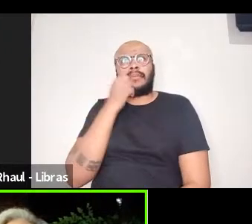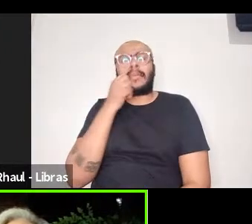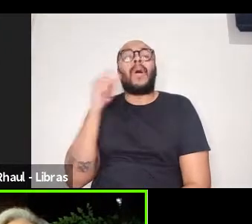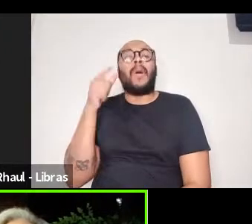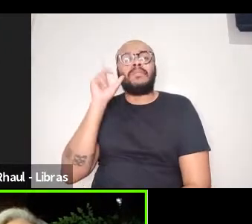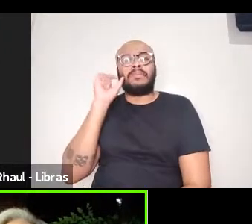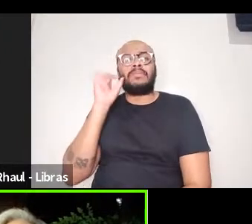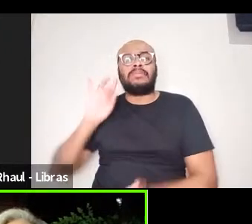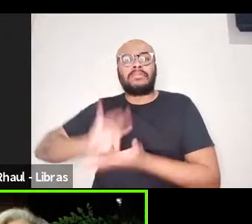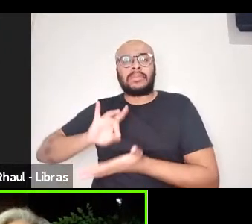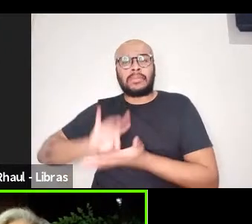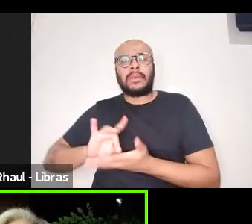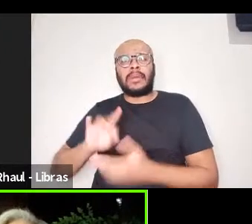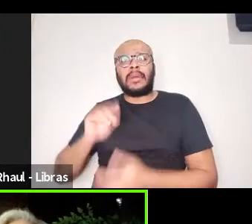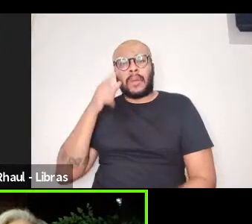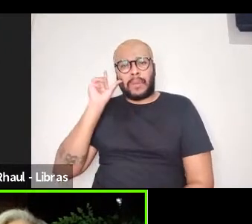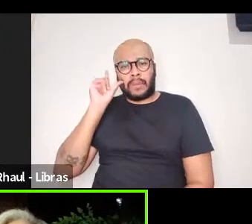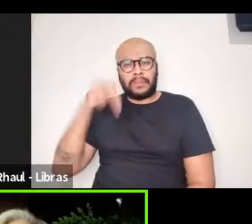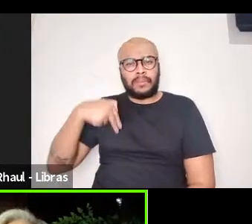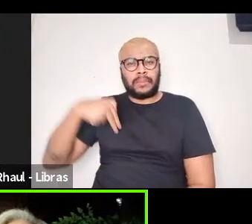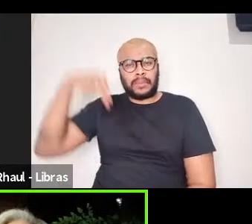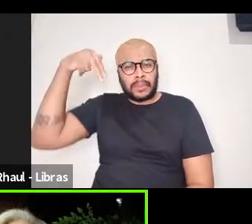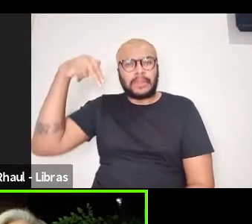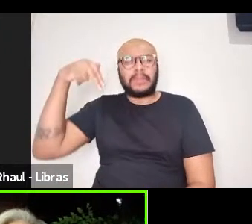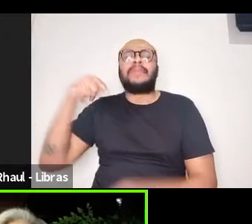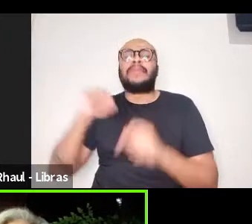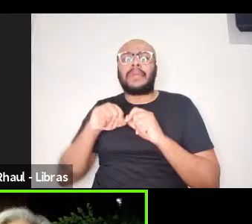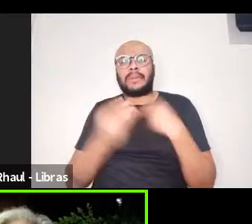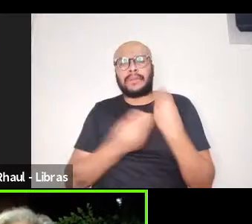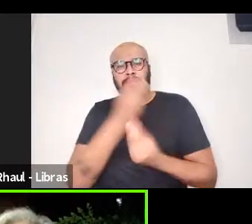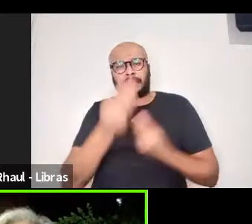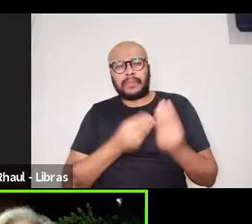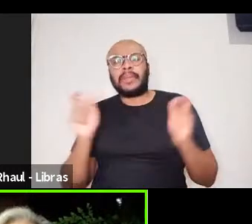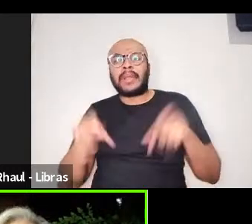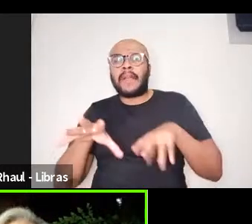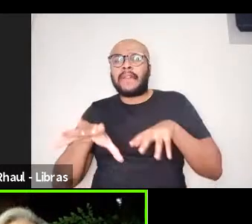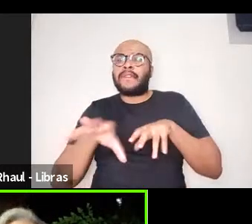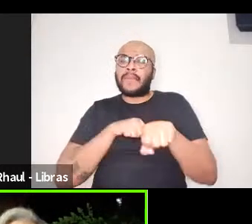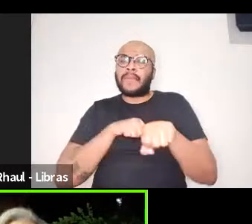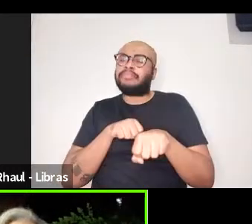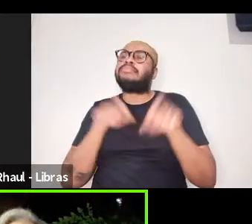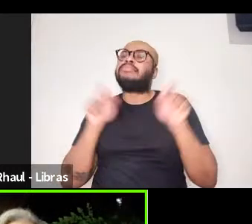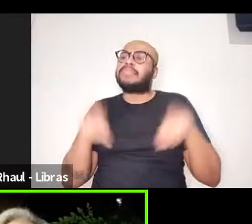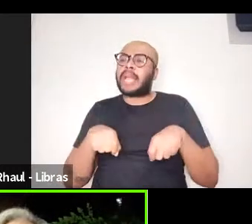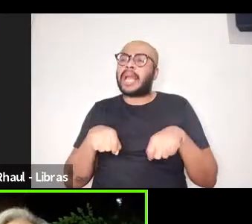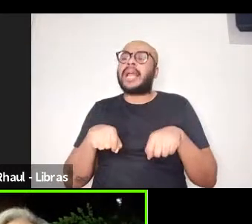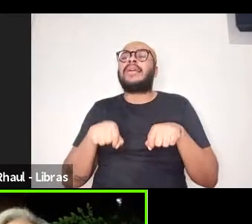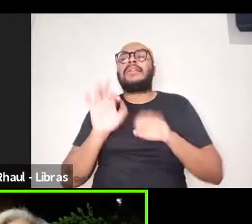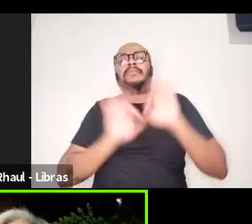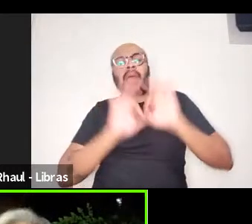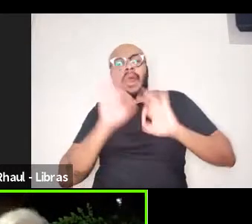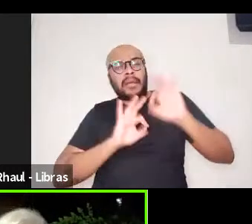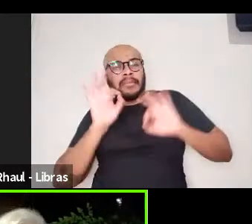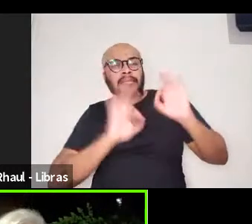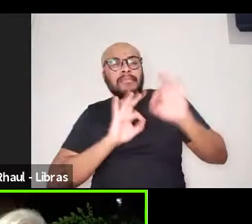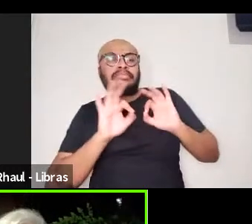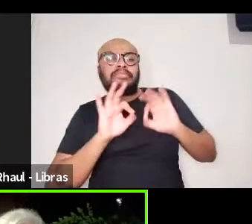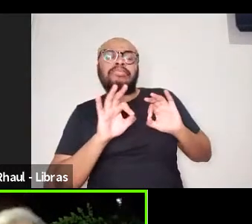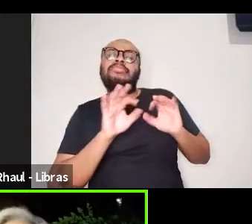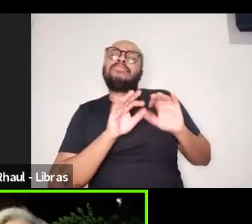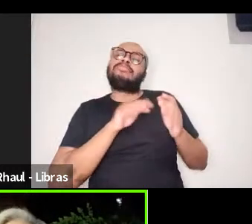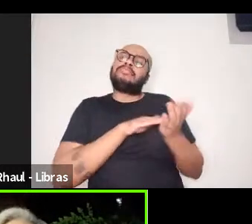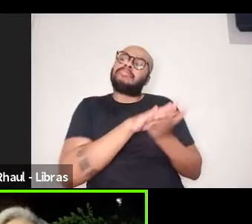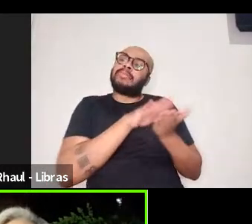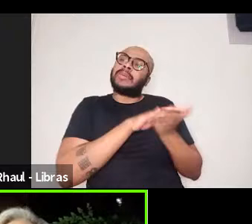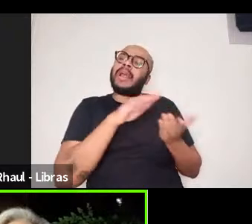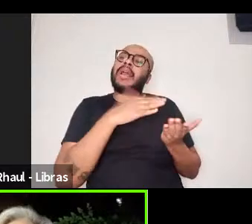o FEPAI Nordeste fez uma jornada toda de formação dos editores e eu acho que devem ter trocado, eu